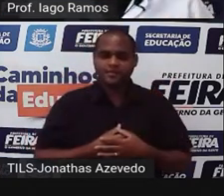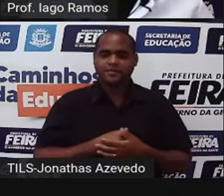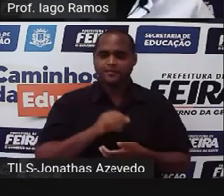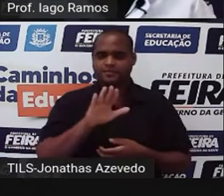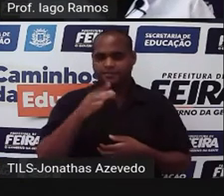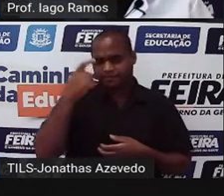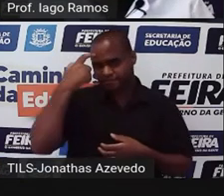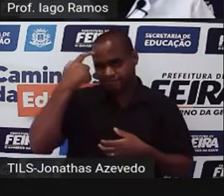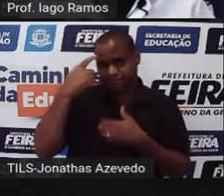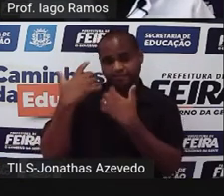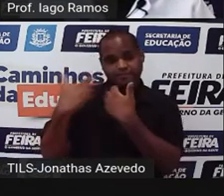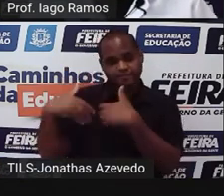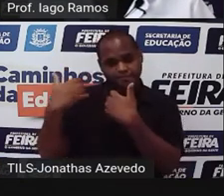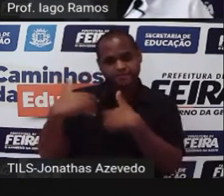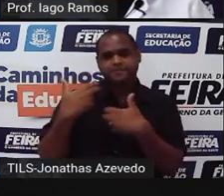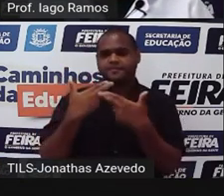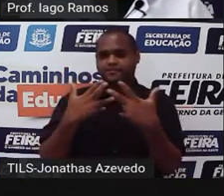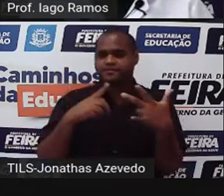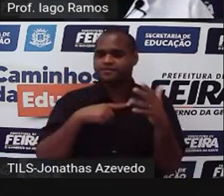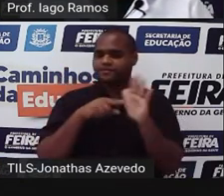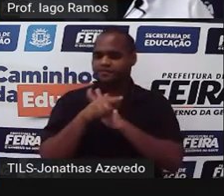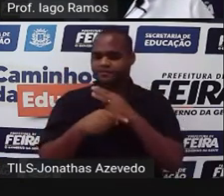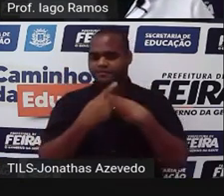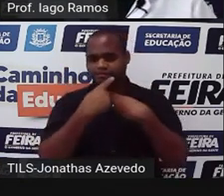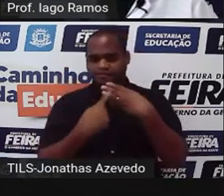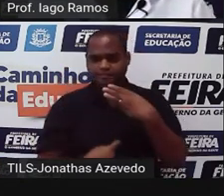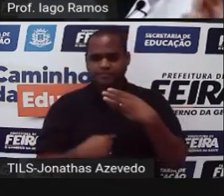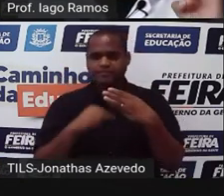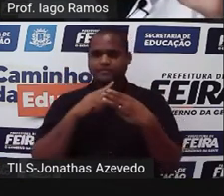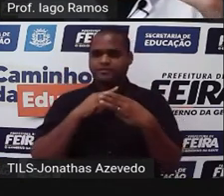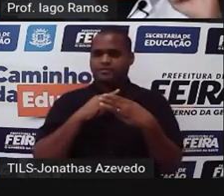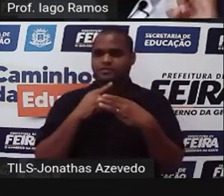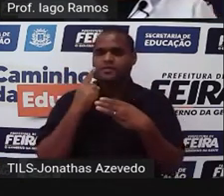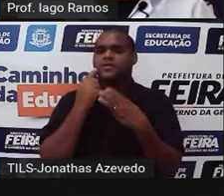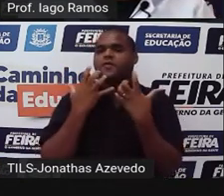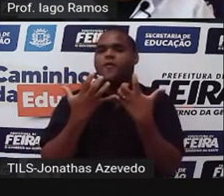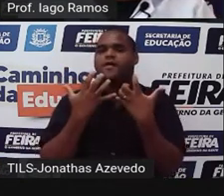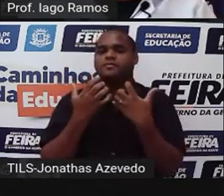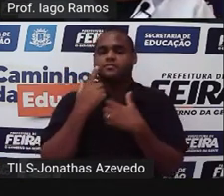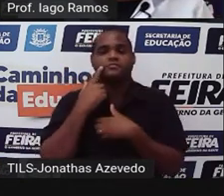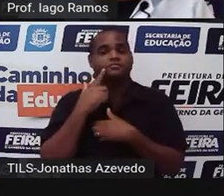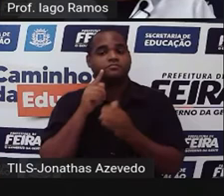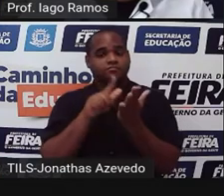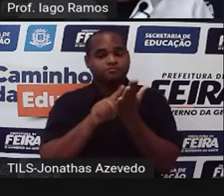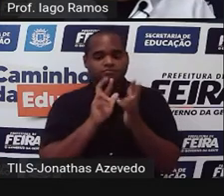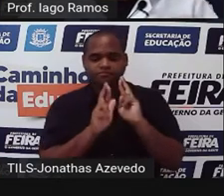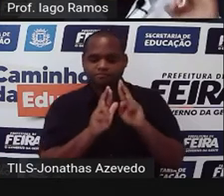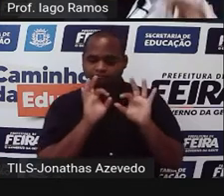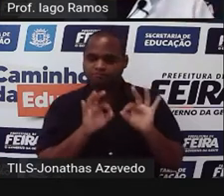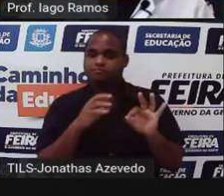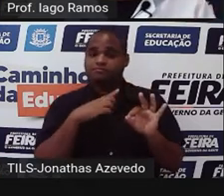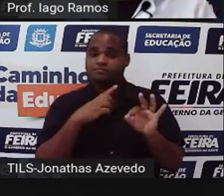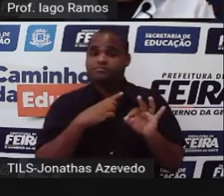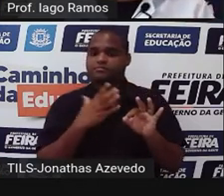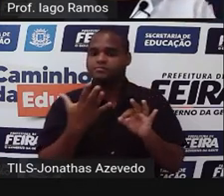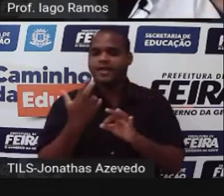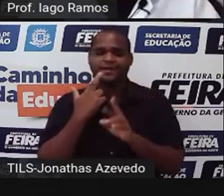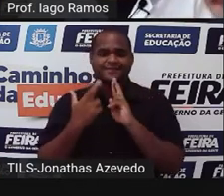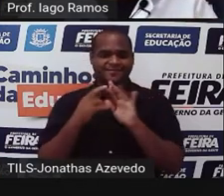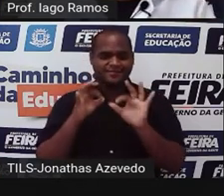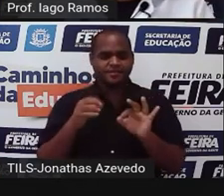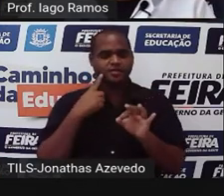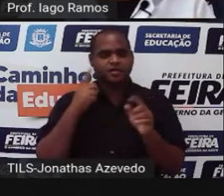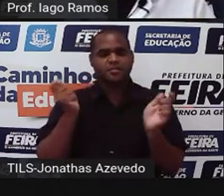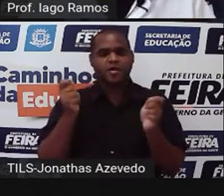pensando nessas três perguntas, eu quero rascunhar uma coisa aqui com você, tá bom? E esse rascunho